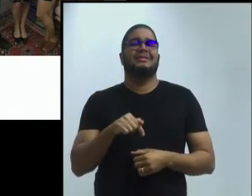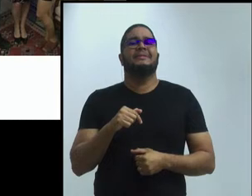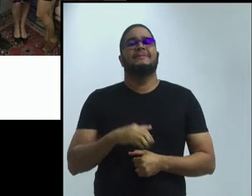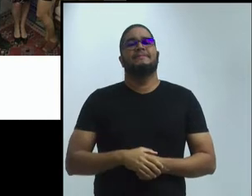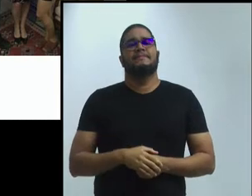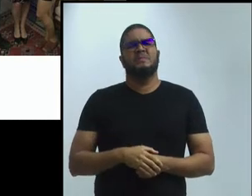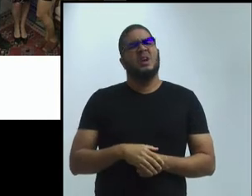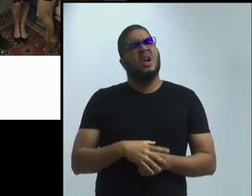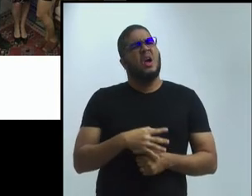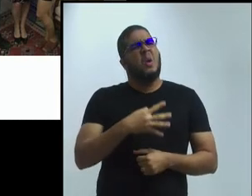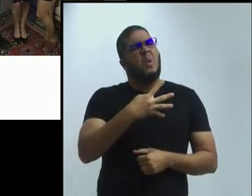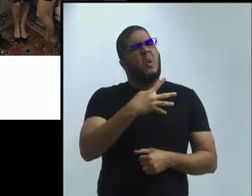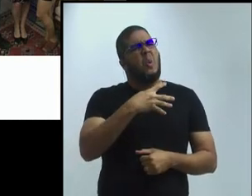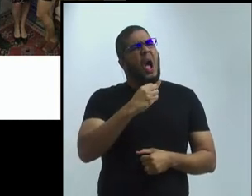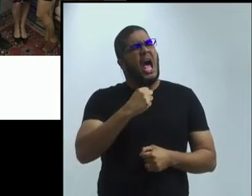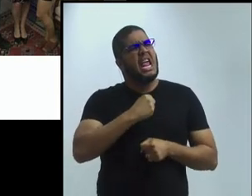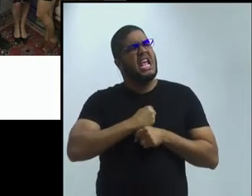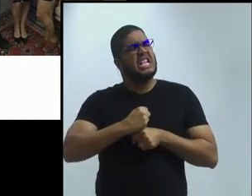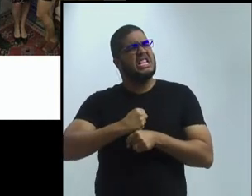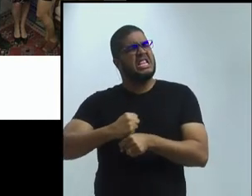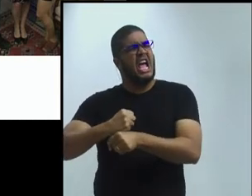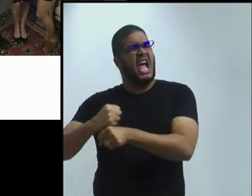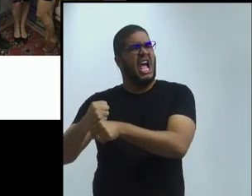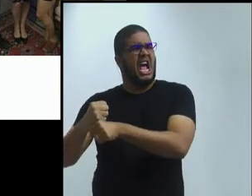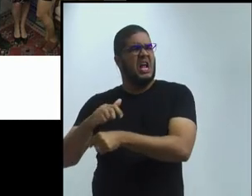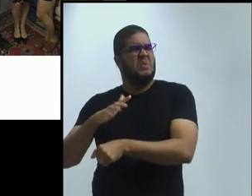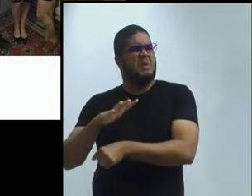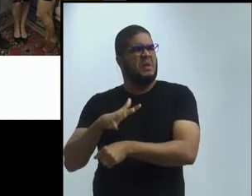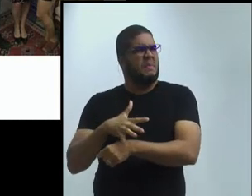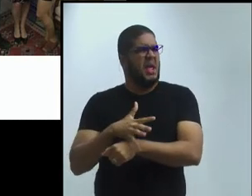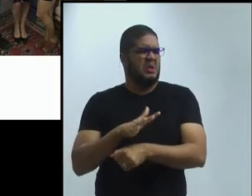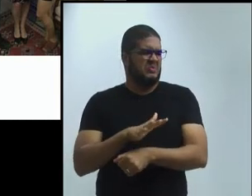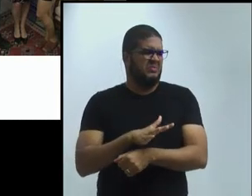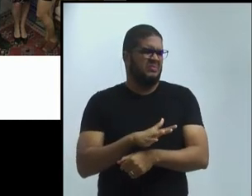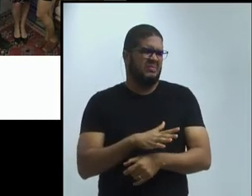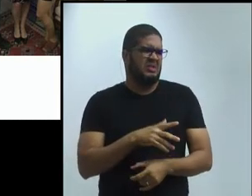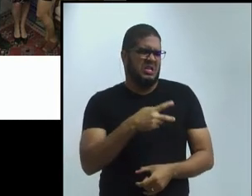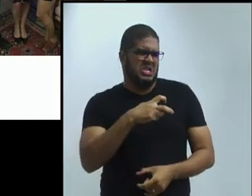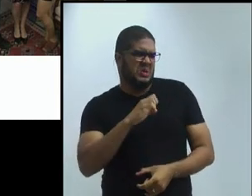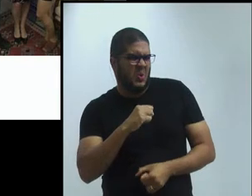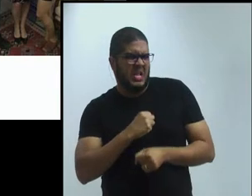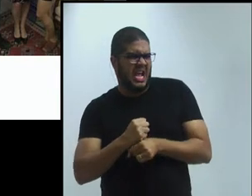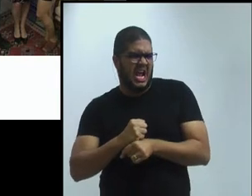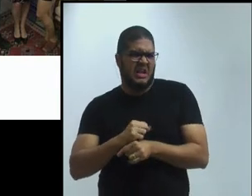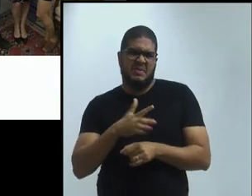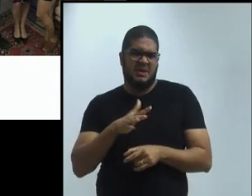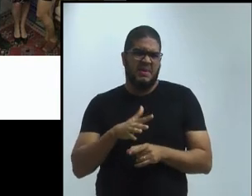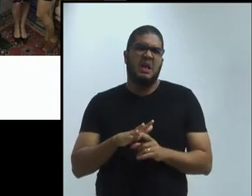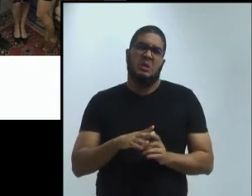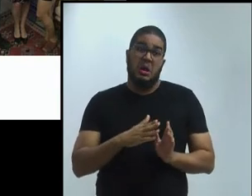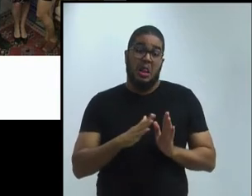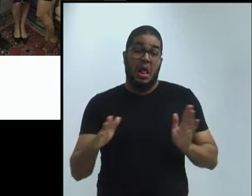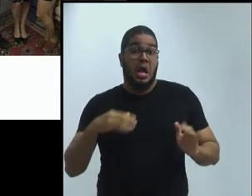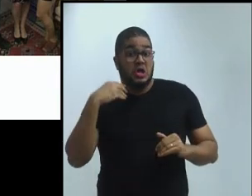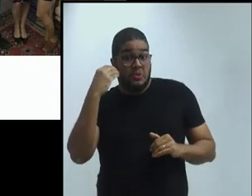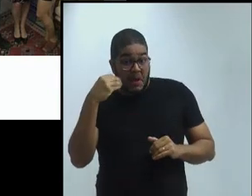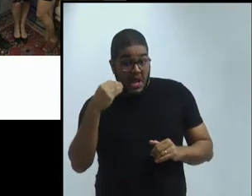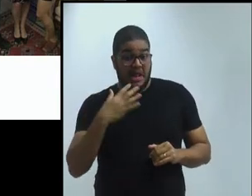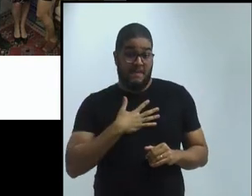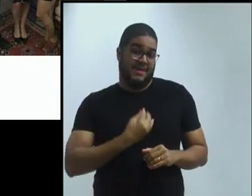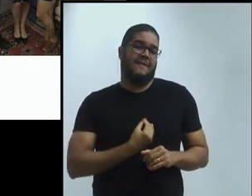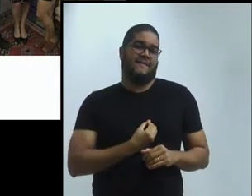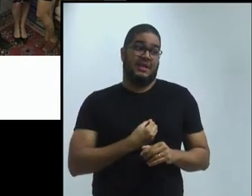40 anos? 50? 40. Mas vocês todos podem dizer isso e podem